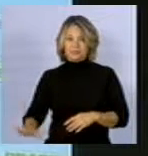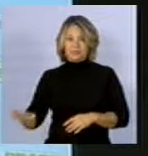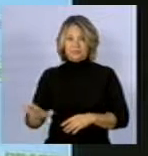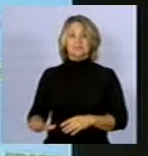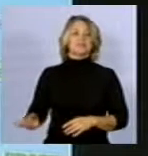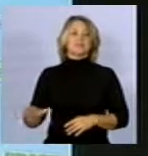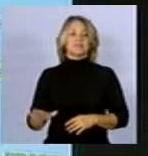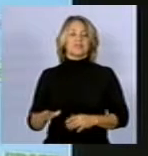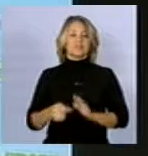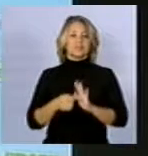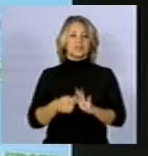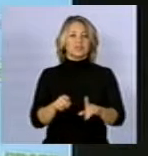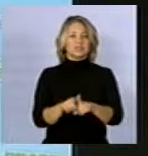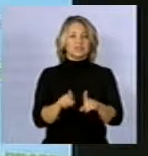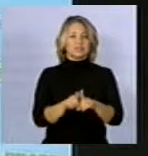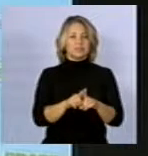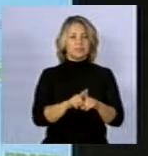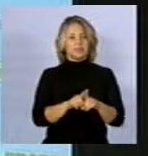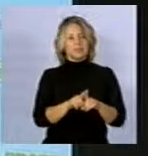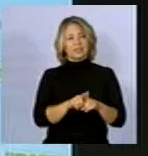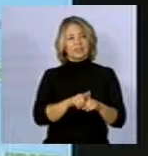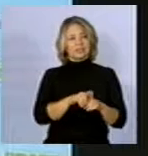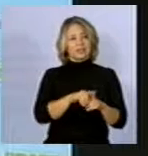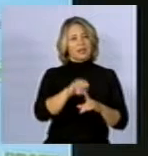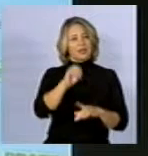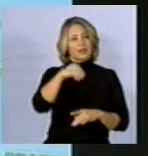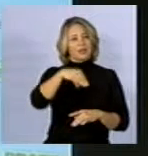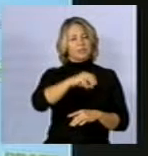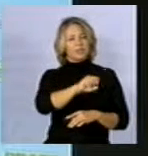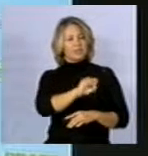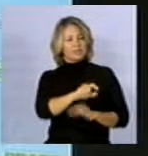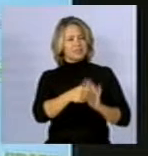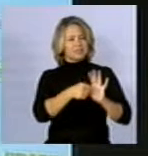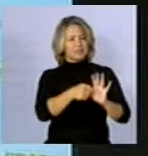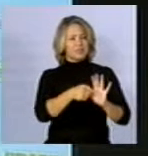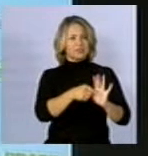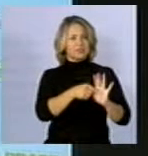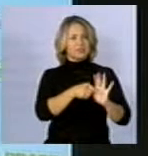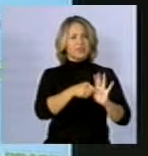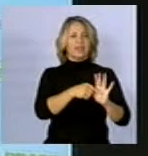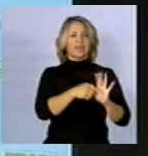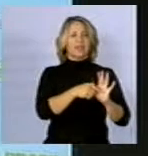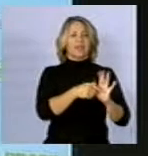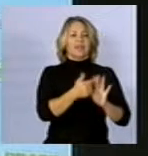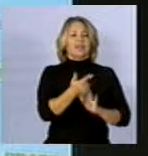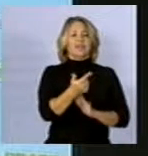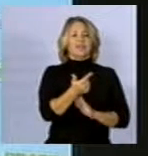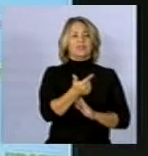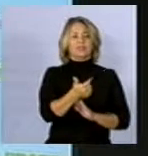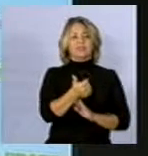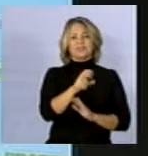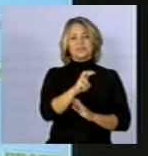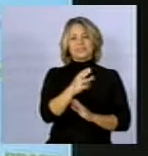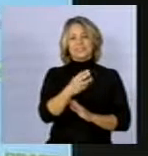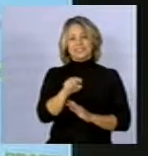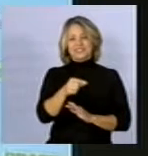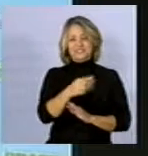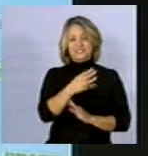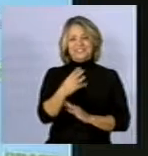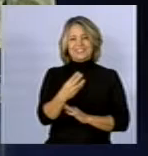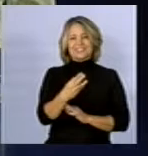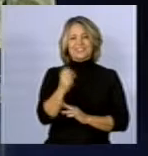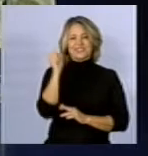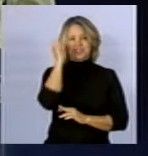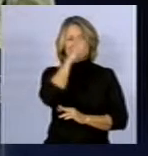o padrão ICNIRP, da OMS, o valor de referência de 83,3 microtesla. Quero ressaltar que é